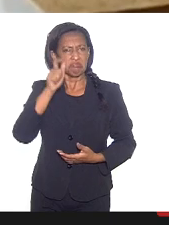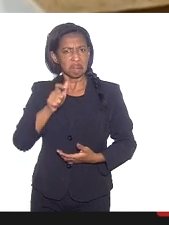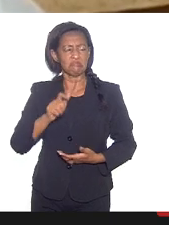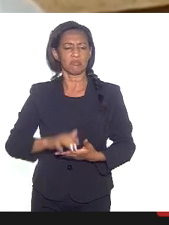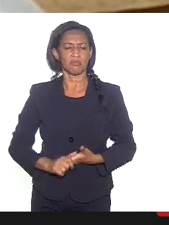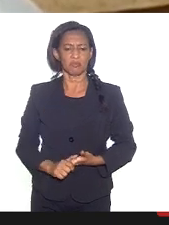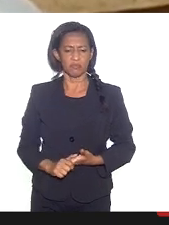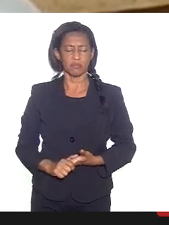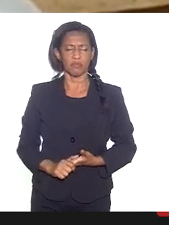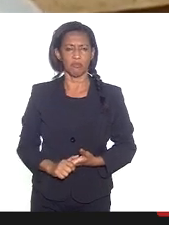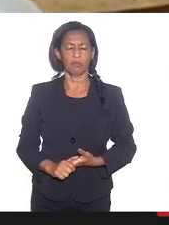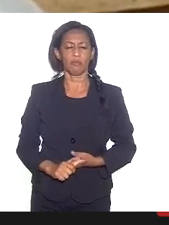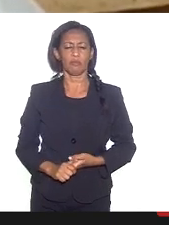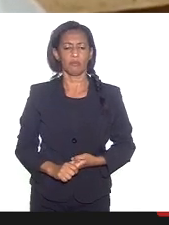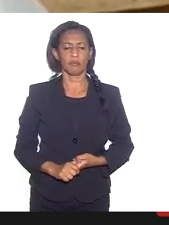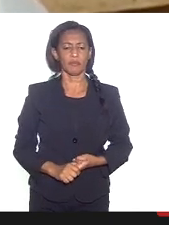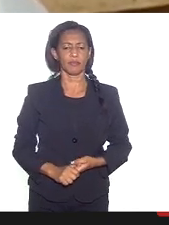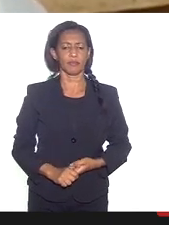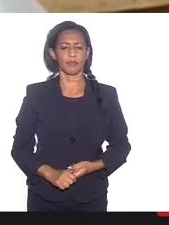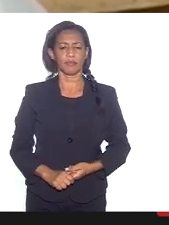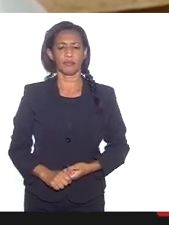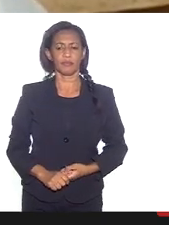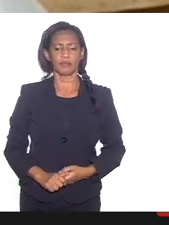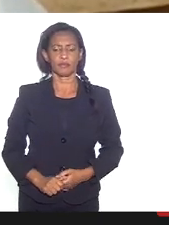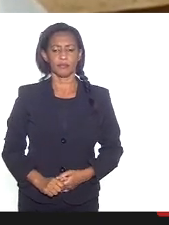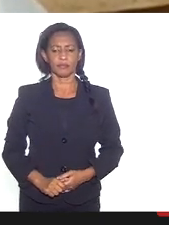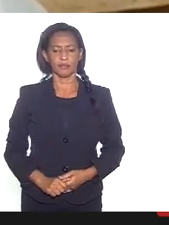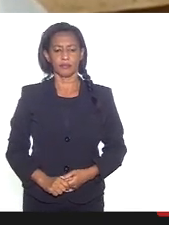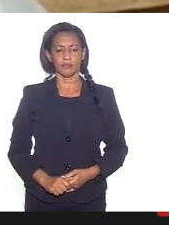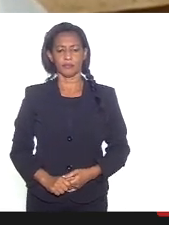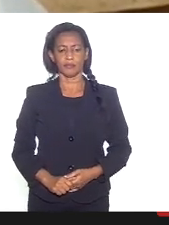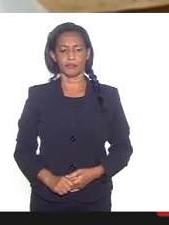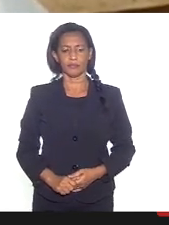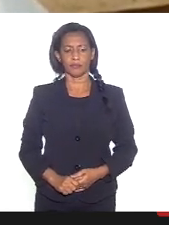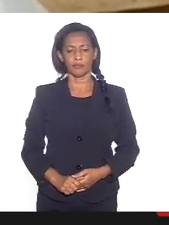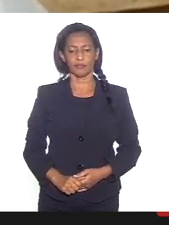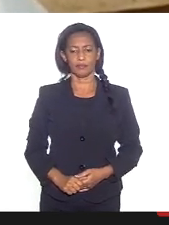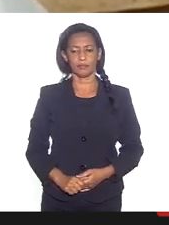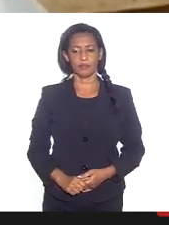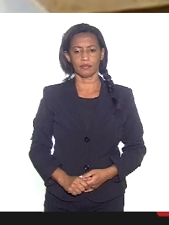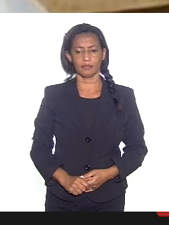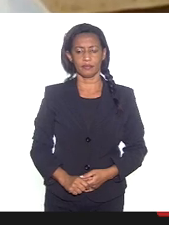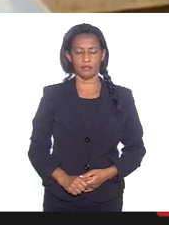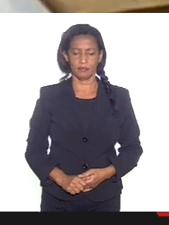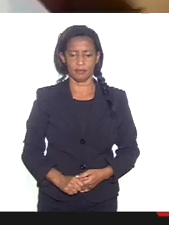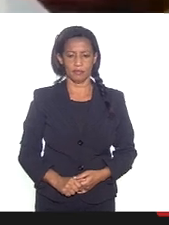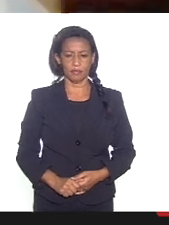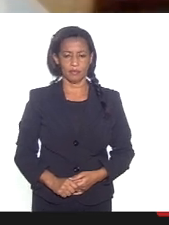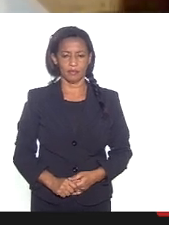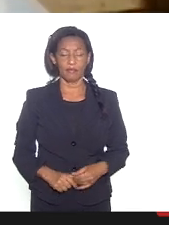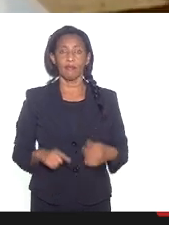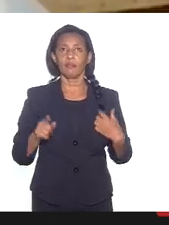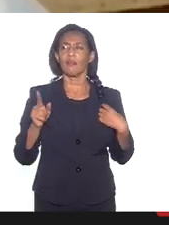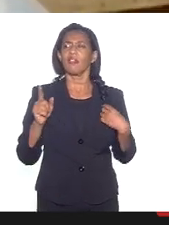ele, muito bem impressionado. Mas, o Marta,